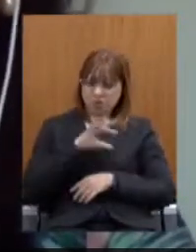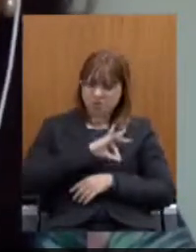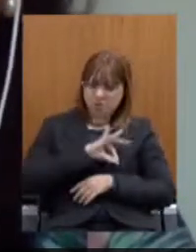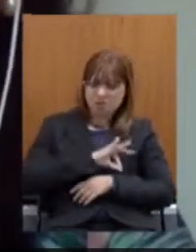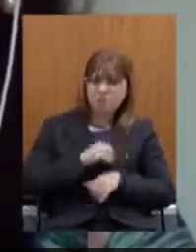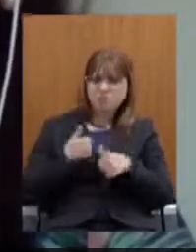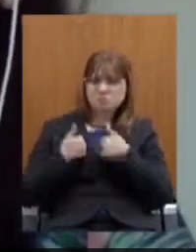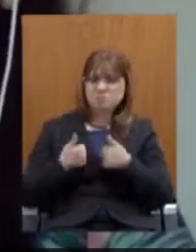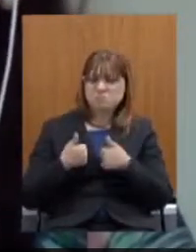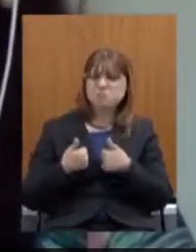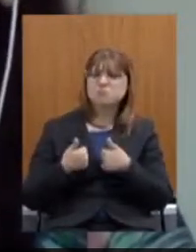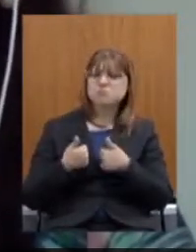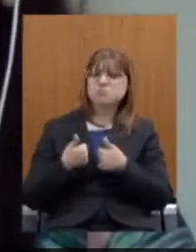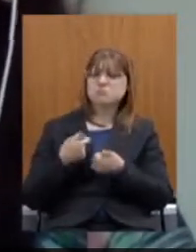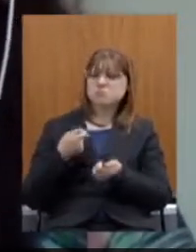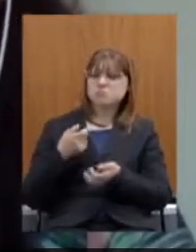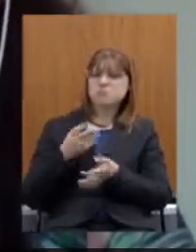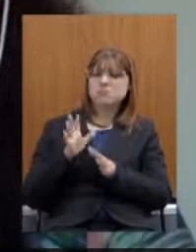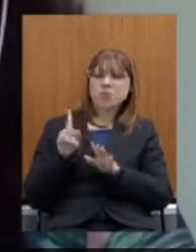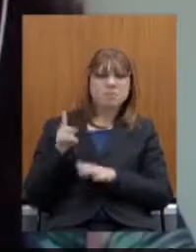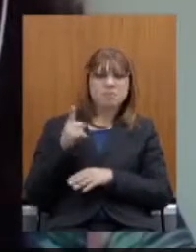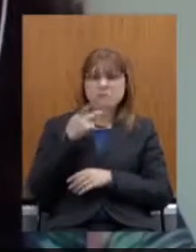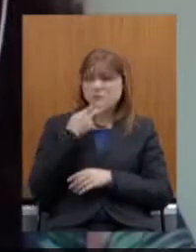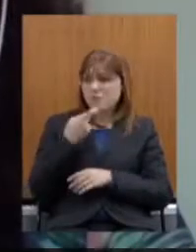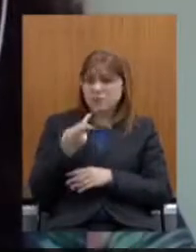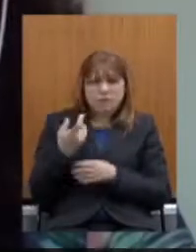considera isso ofensivo.